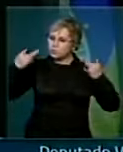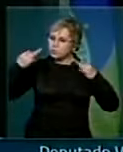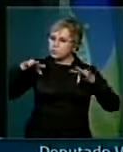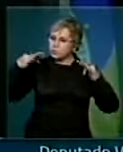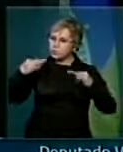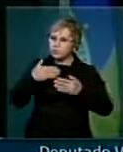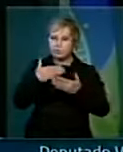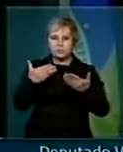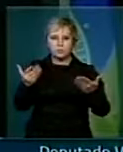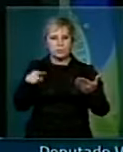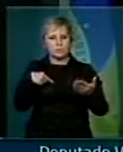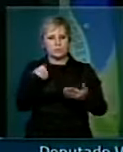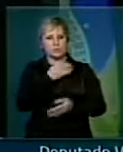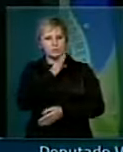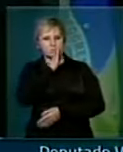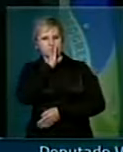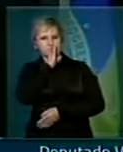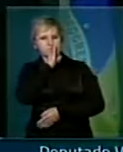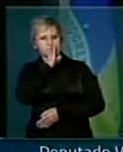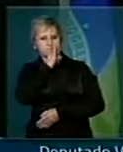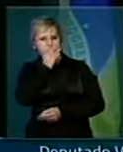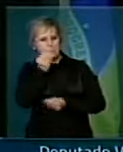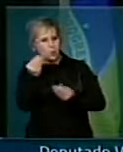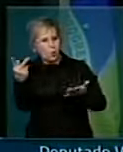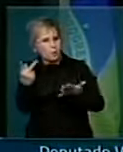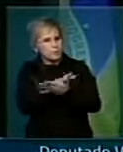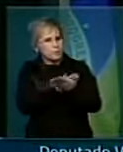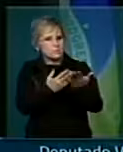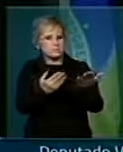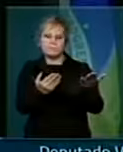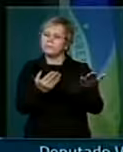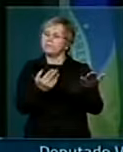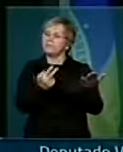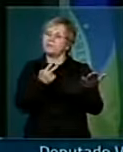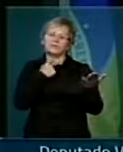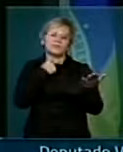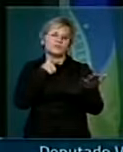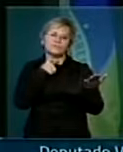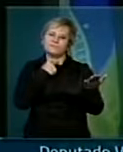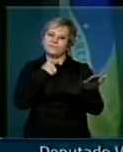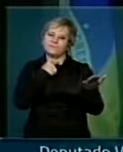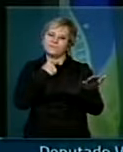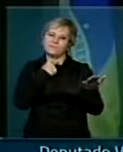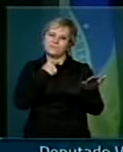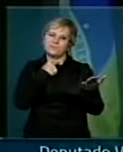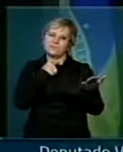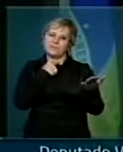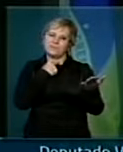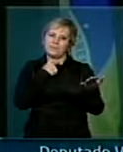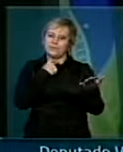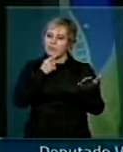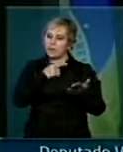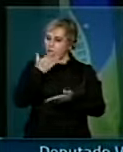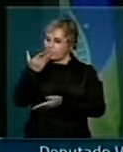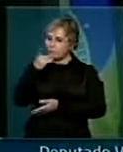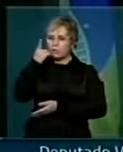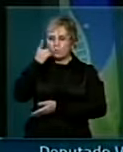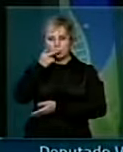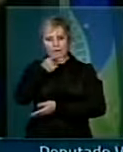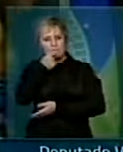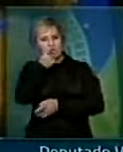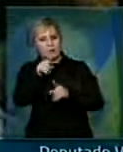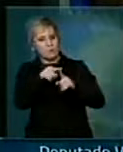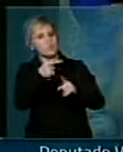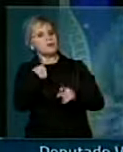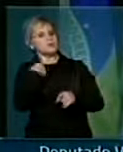Nós não podemos ficar quietos diante de um caso desse, mesmo que seja dito por um colega. Afinal de contas, nós somos